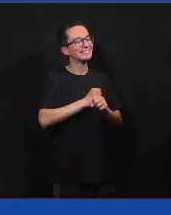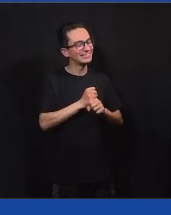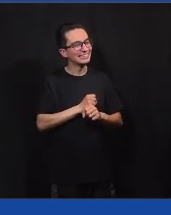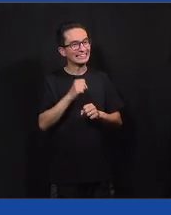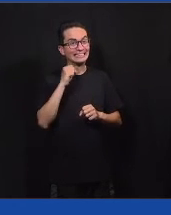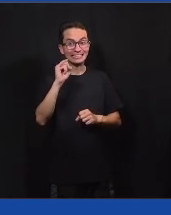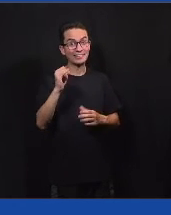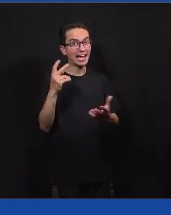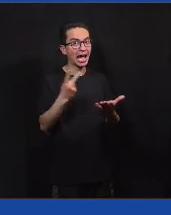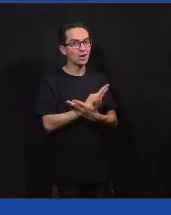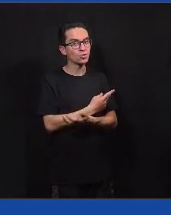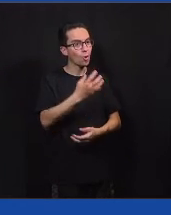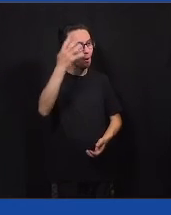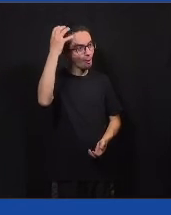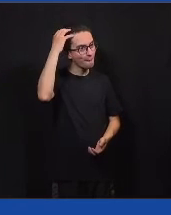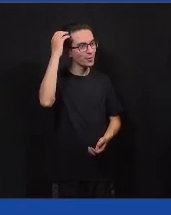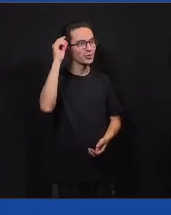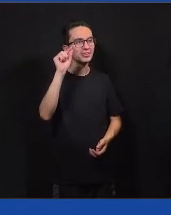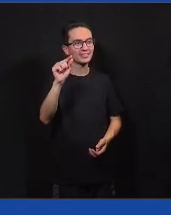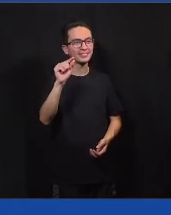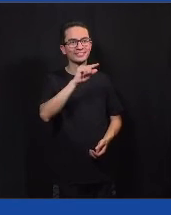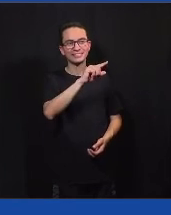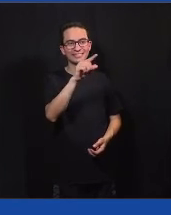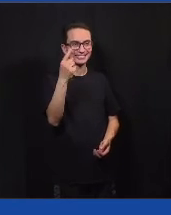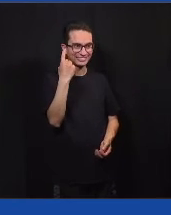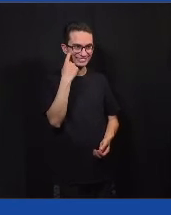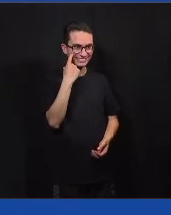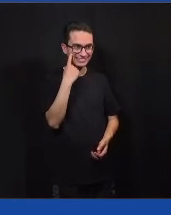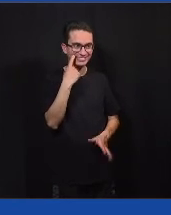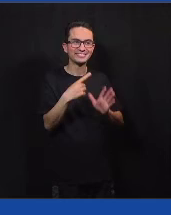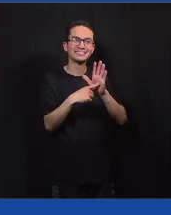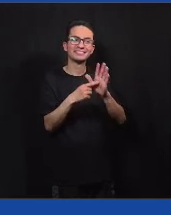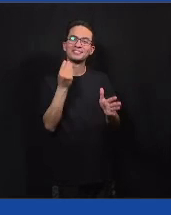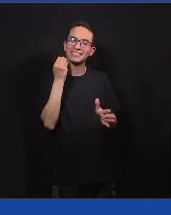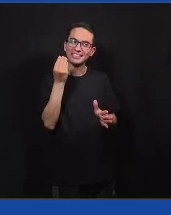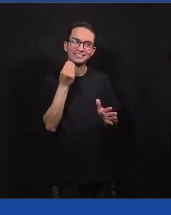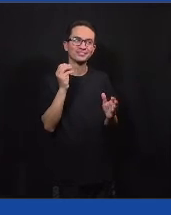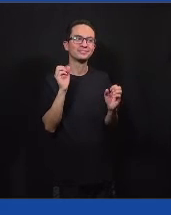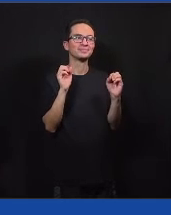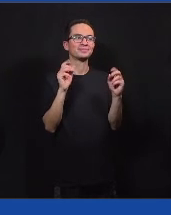qualquer coisa foi, né, pra mostrar pra vocês a experiência, como que funcionou.